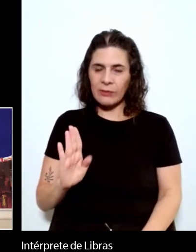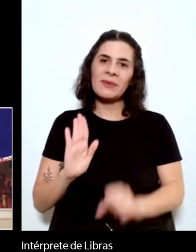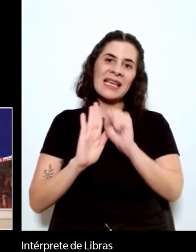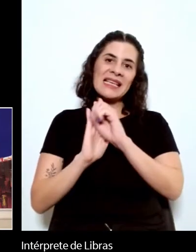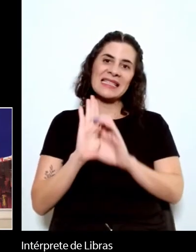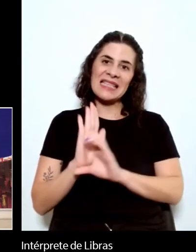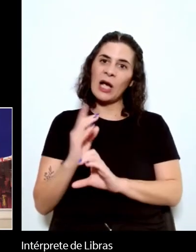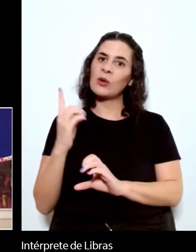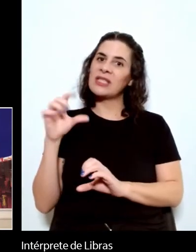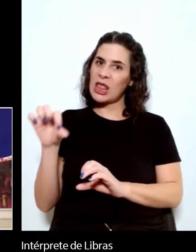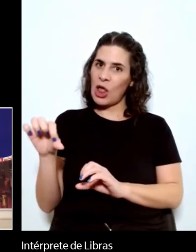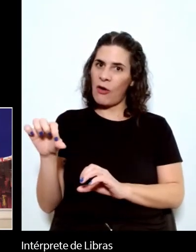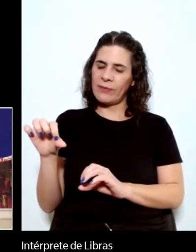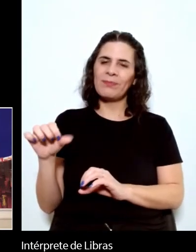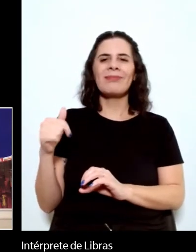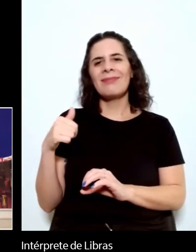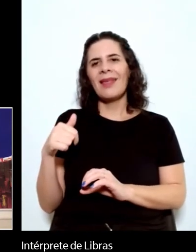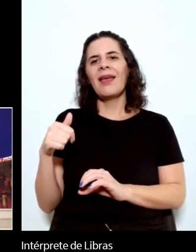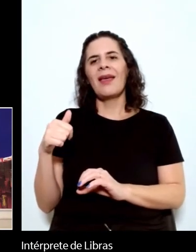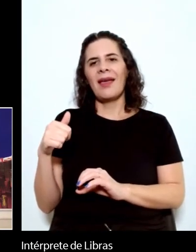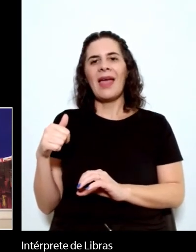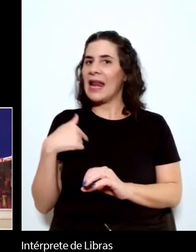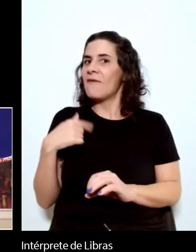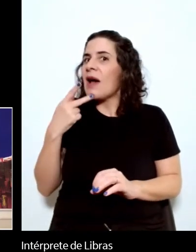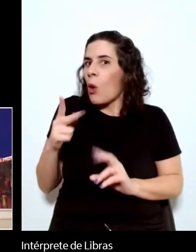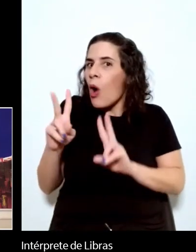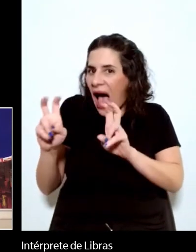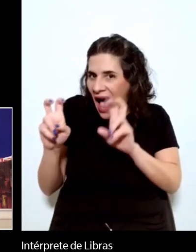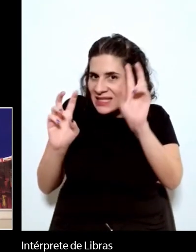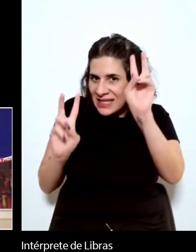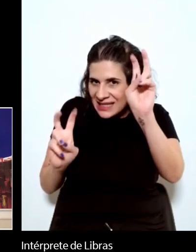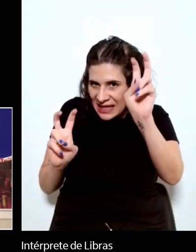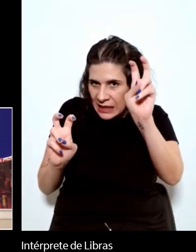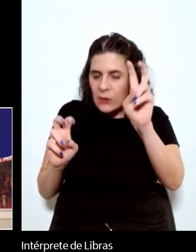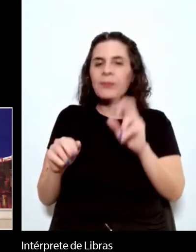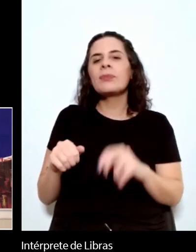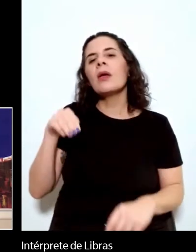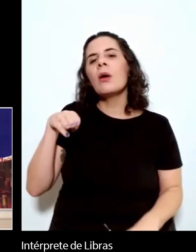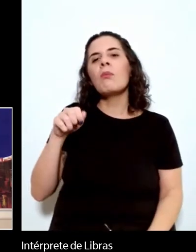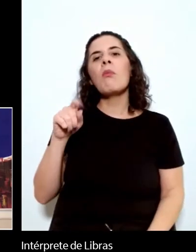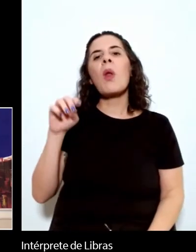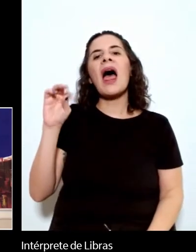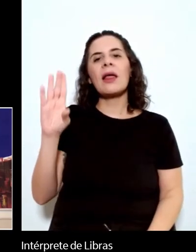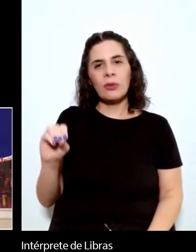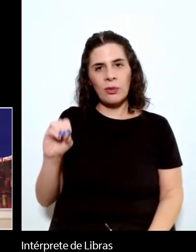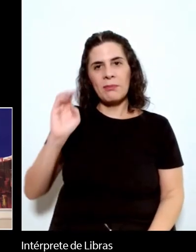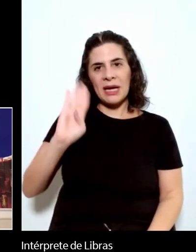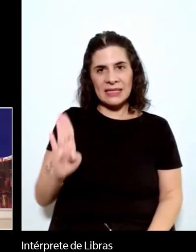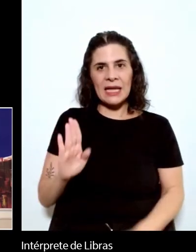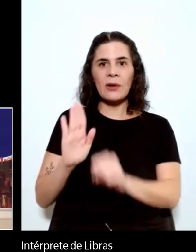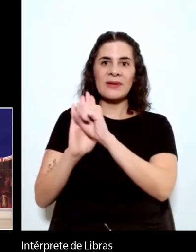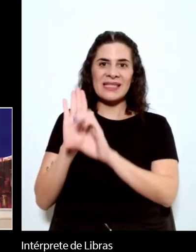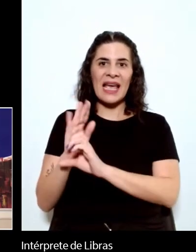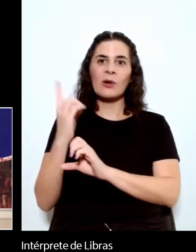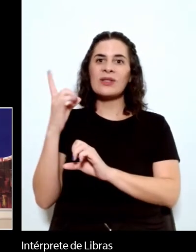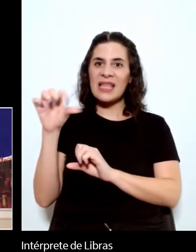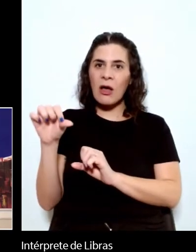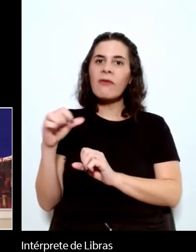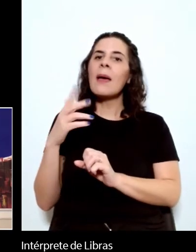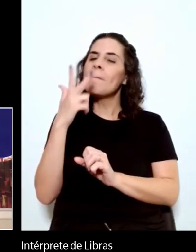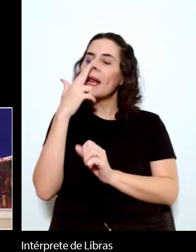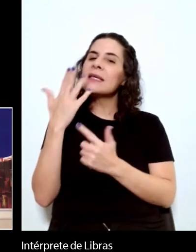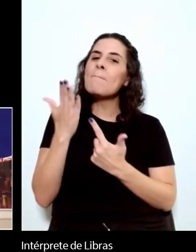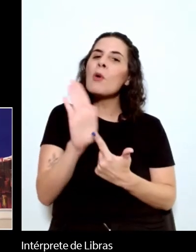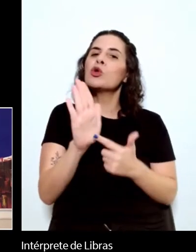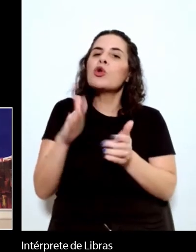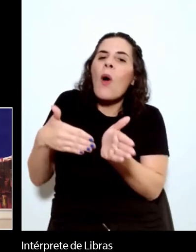é o John Barth o mulato brasileiro do século XIX que me deu o caminho para ser escritor e ele tem uma frase que é tão